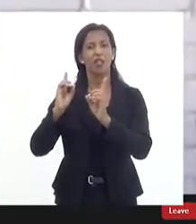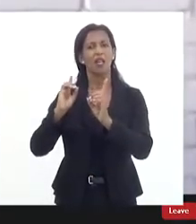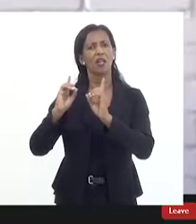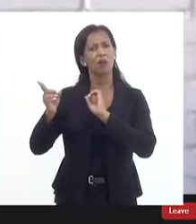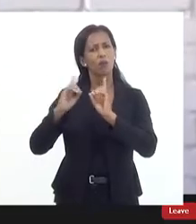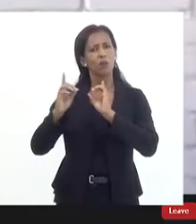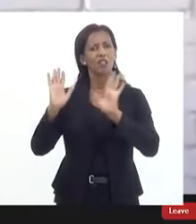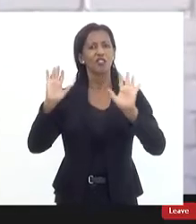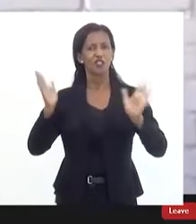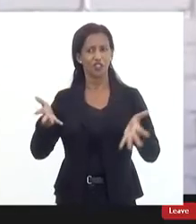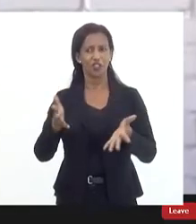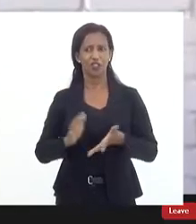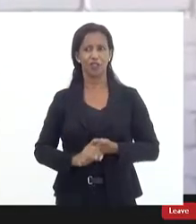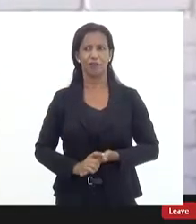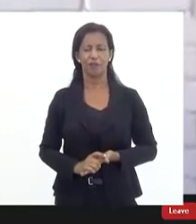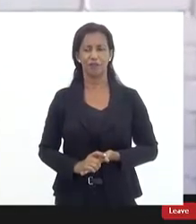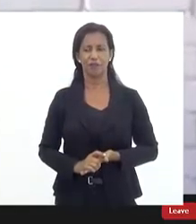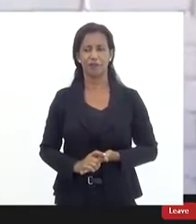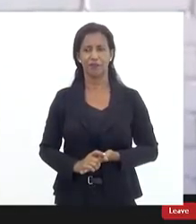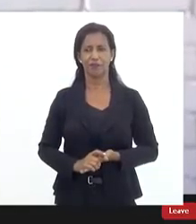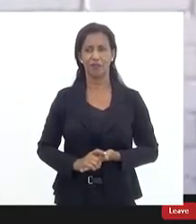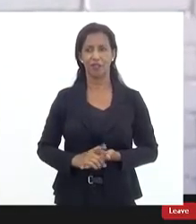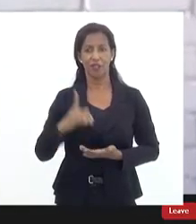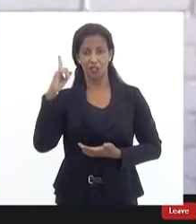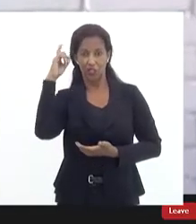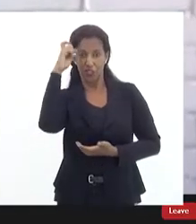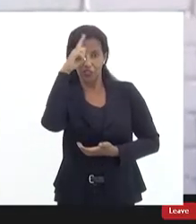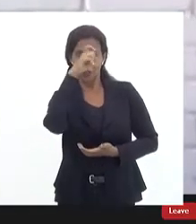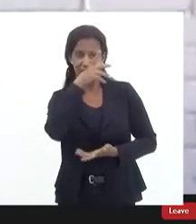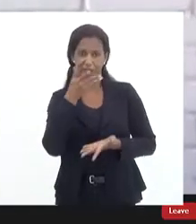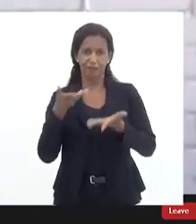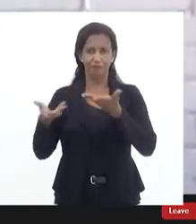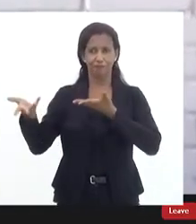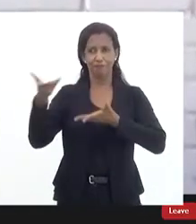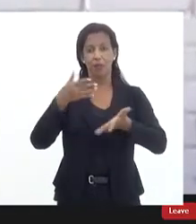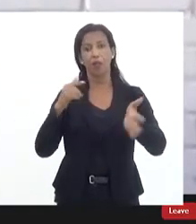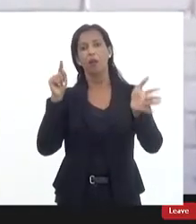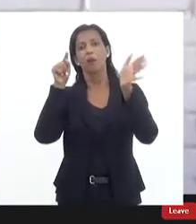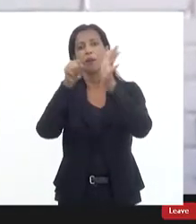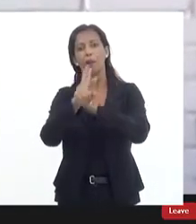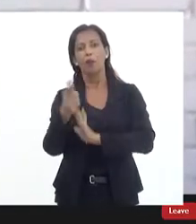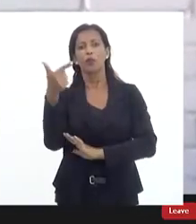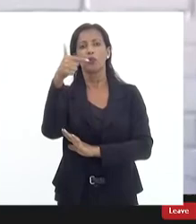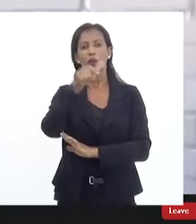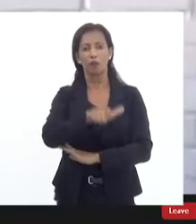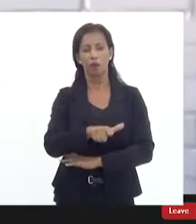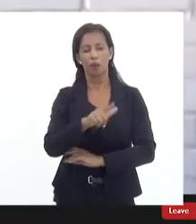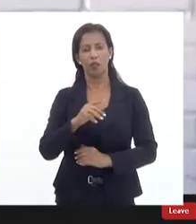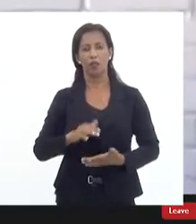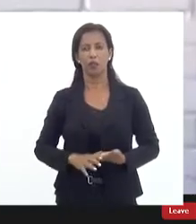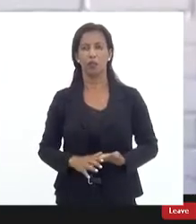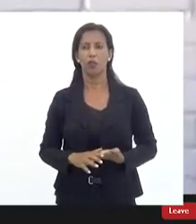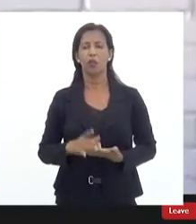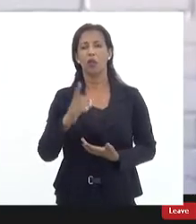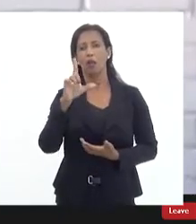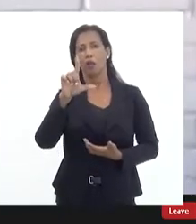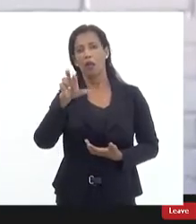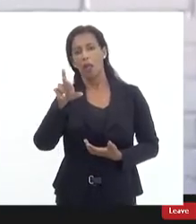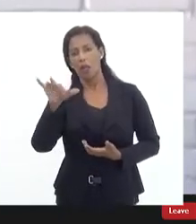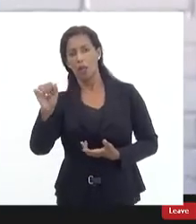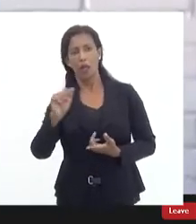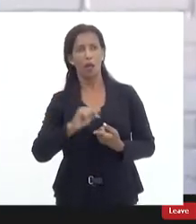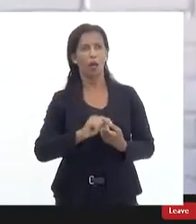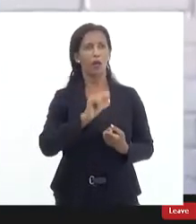já se tornou aqui um pouco diferente pergunto novamente doutor Reinaldo Lomba doutor Fábio